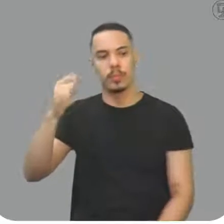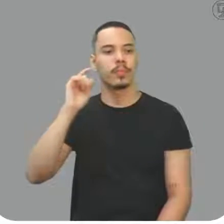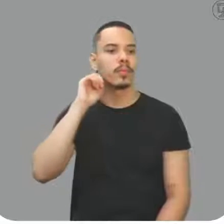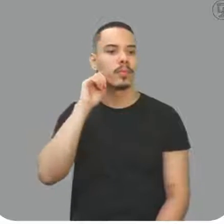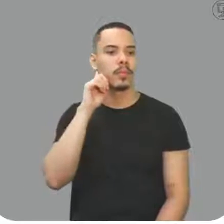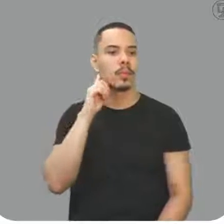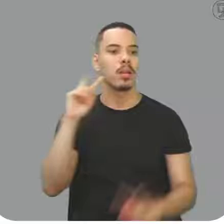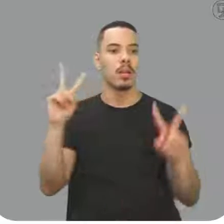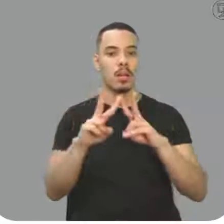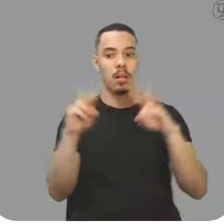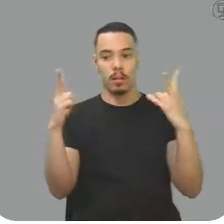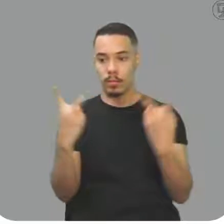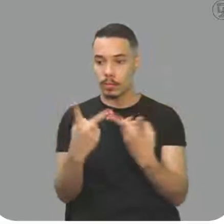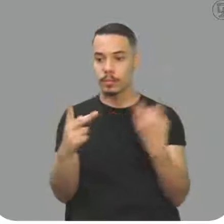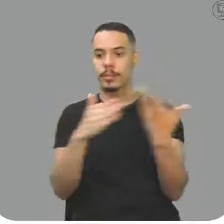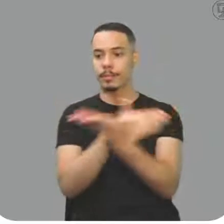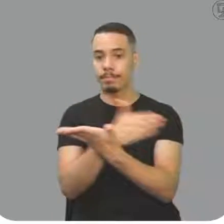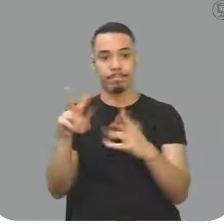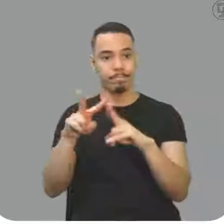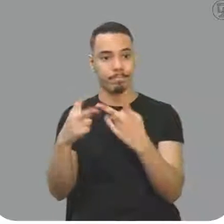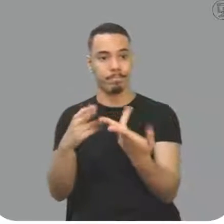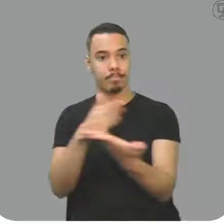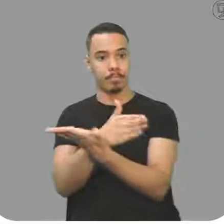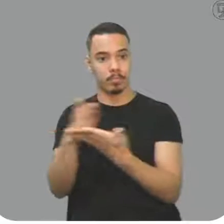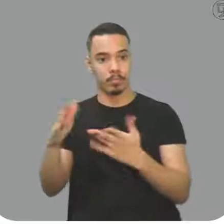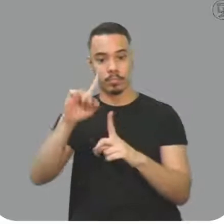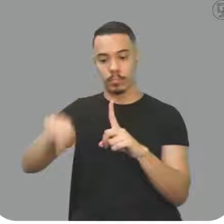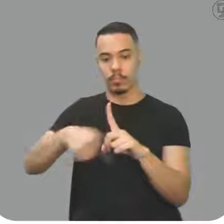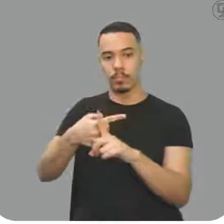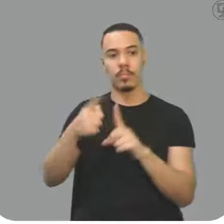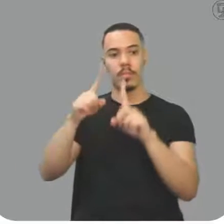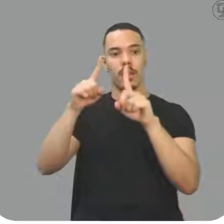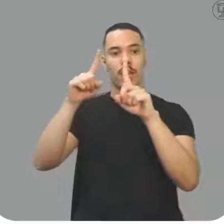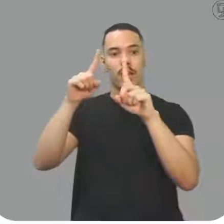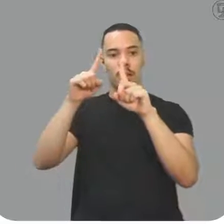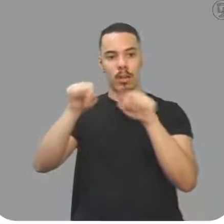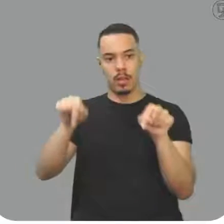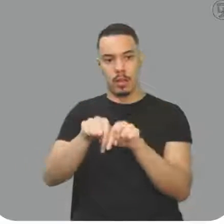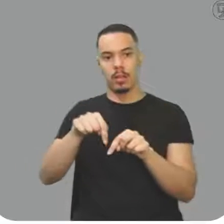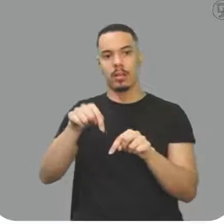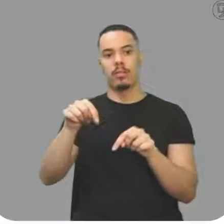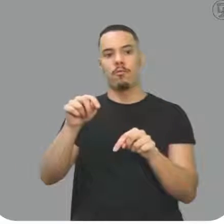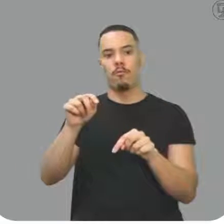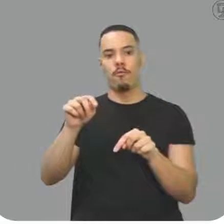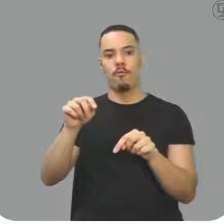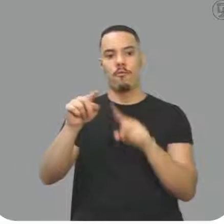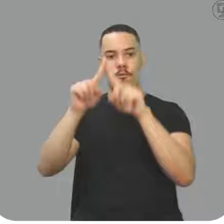Olha, o volume é igual ao volume inicial, mais a variação de volume, né?